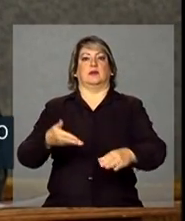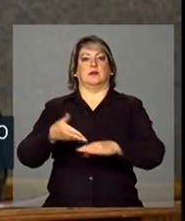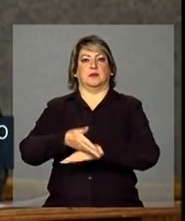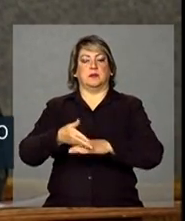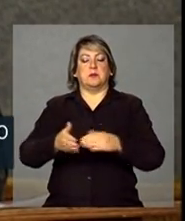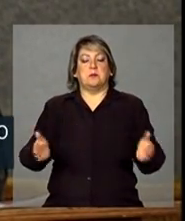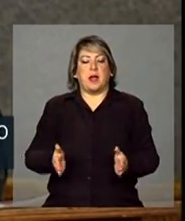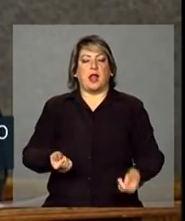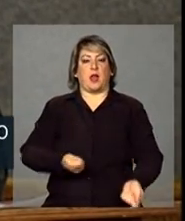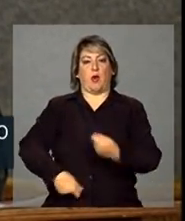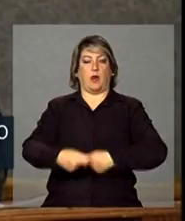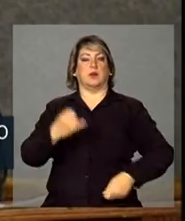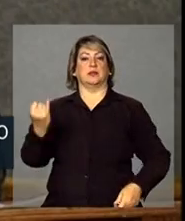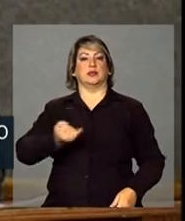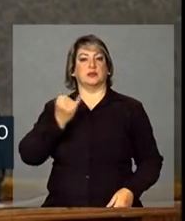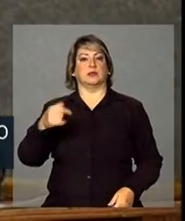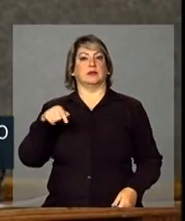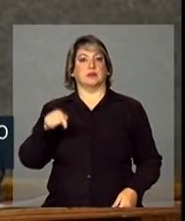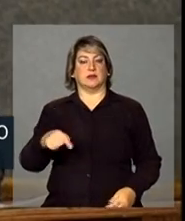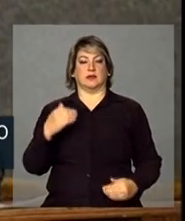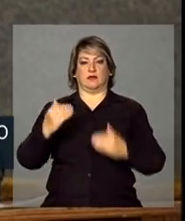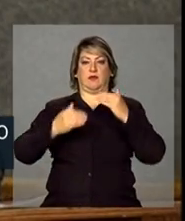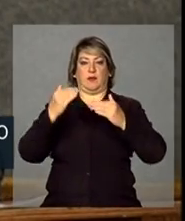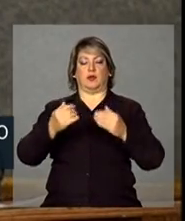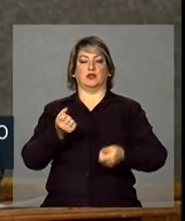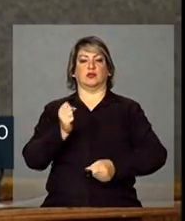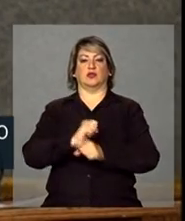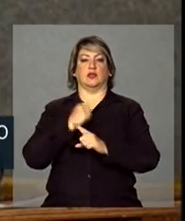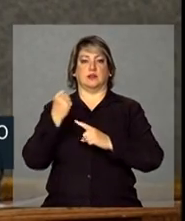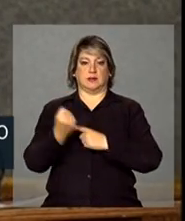negócio e a importância dele para o desenvolvimento social.